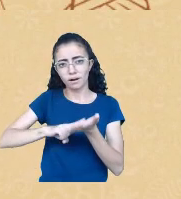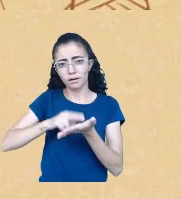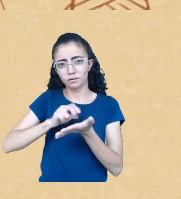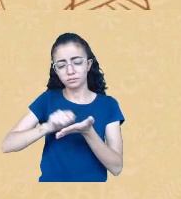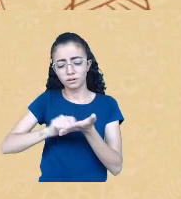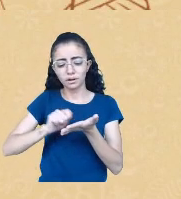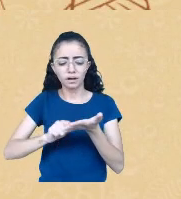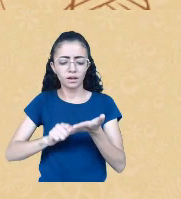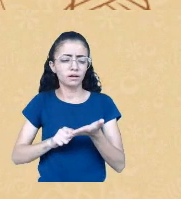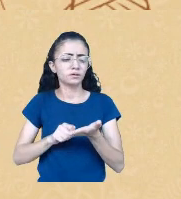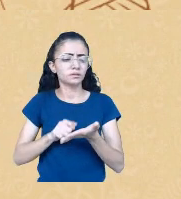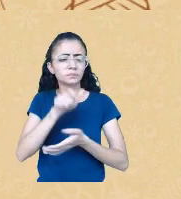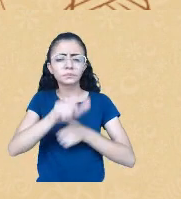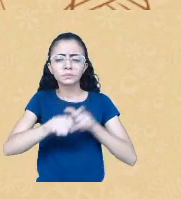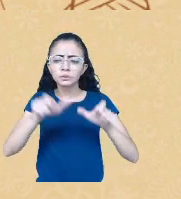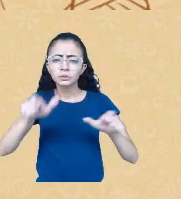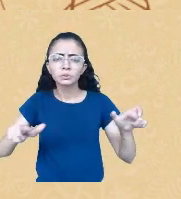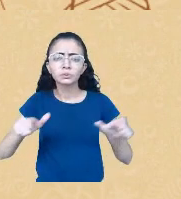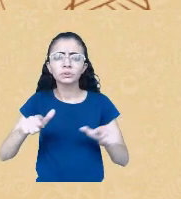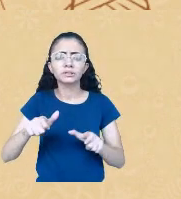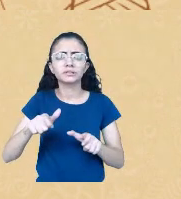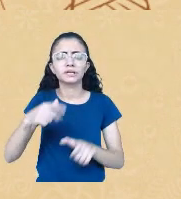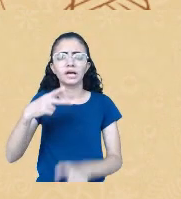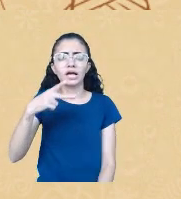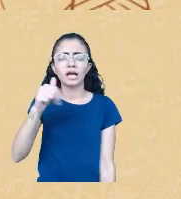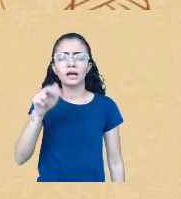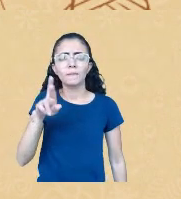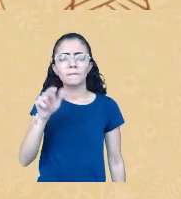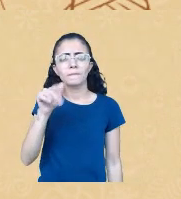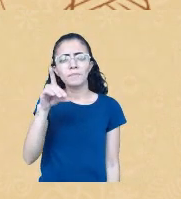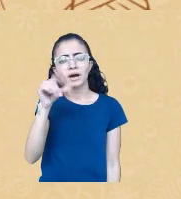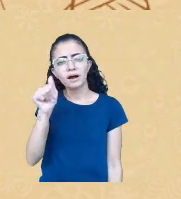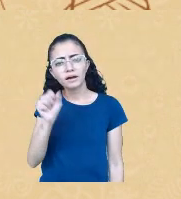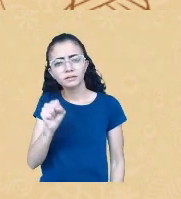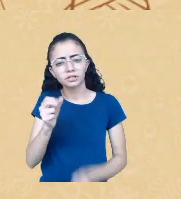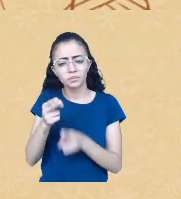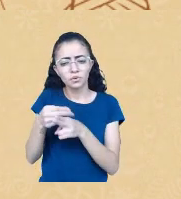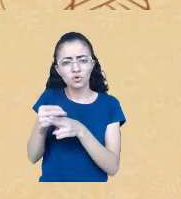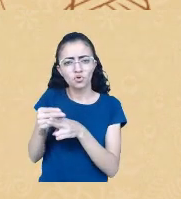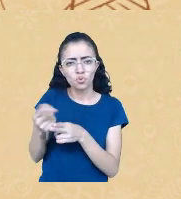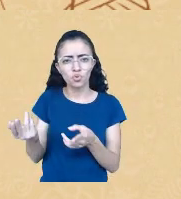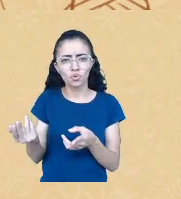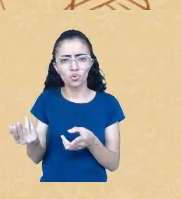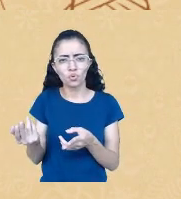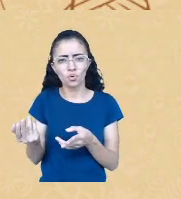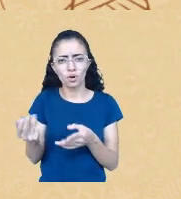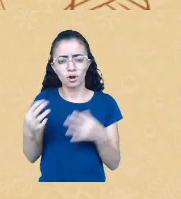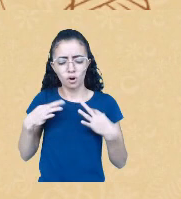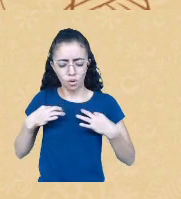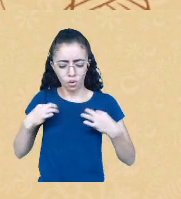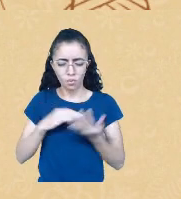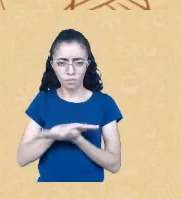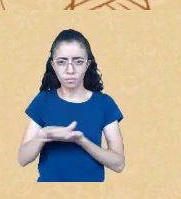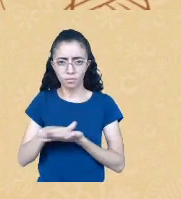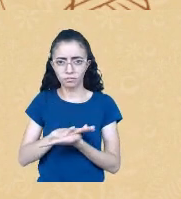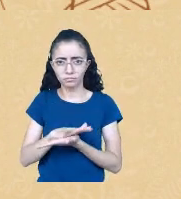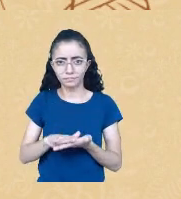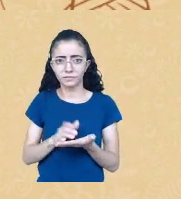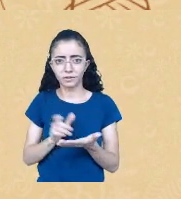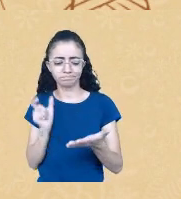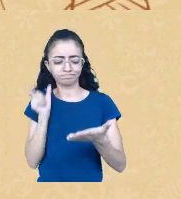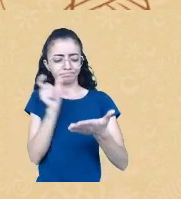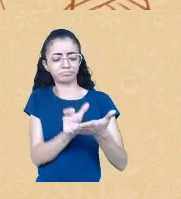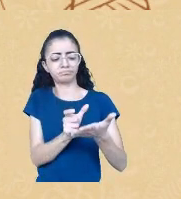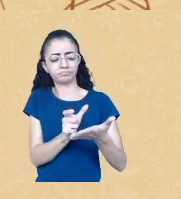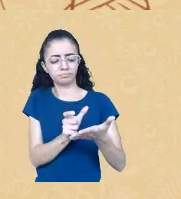sem o que lhes cobrisse as vegões, né? Então, o primeiro termo que a gente tem dentro dessa invenção de Brasil,